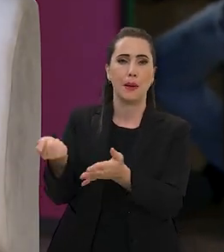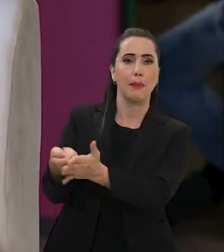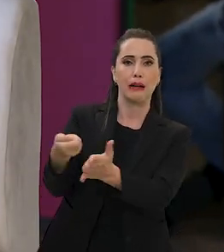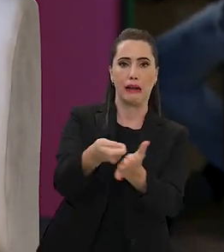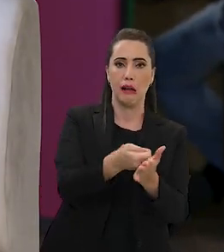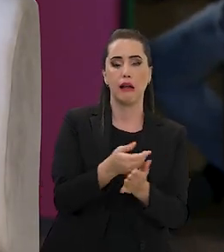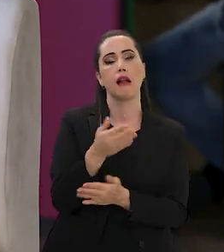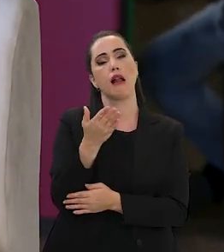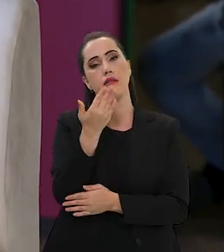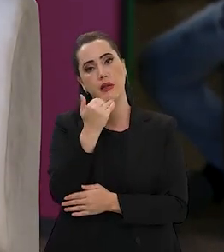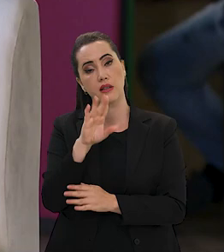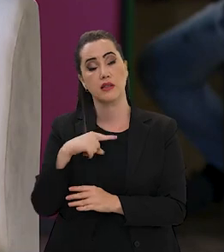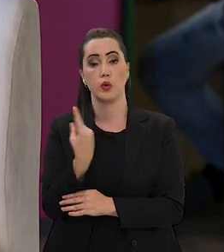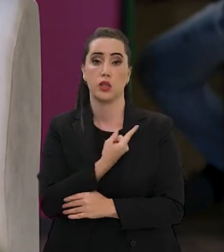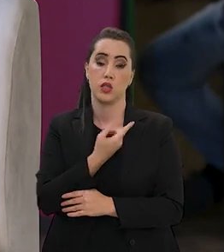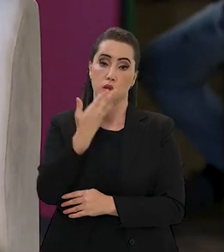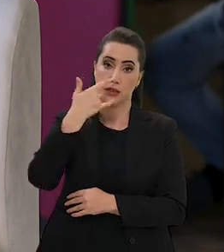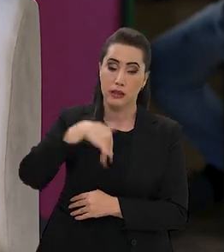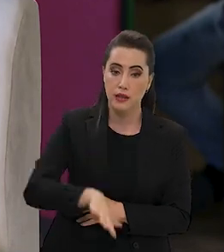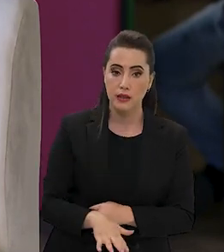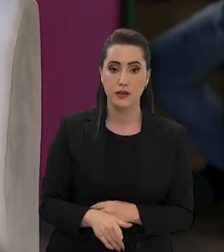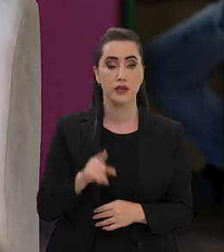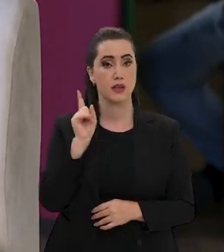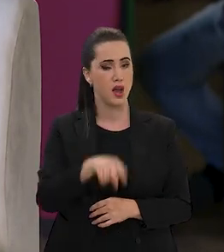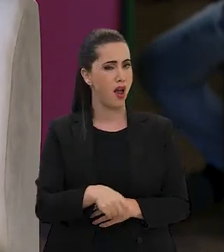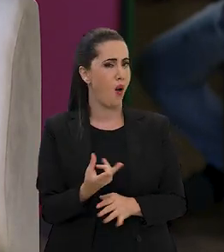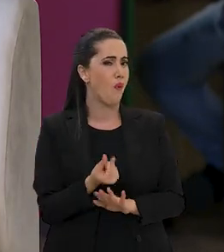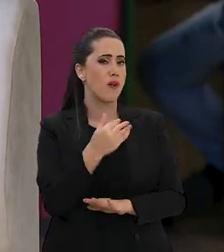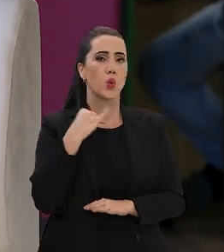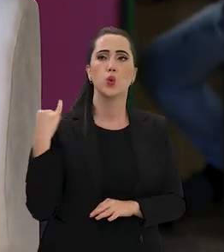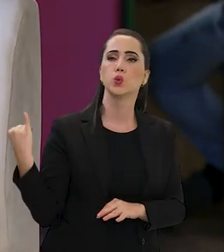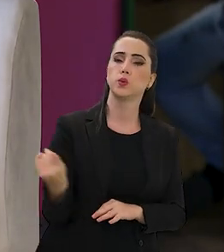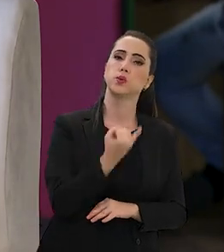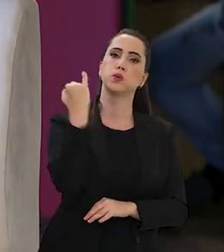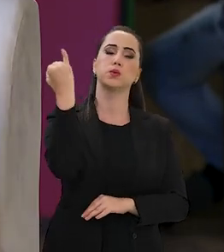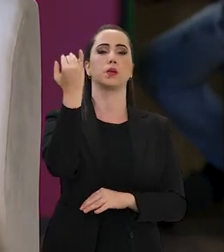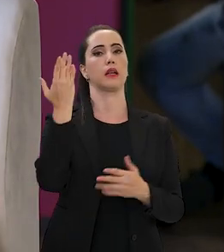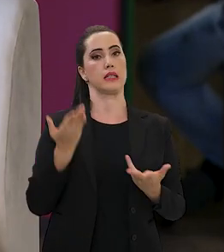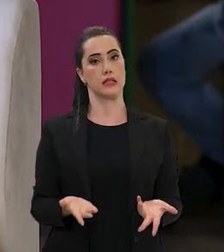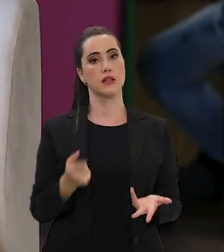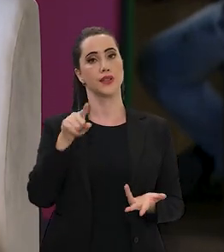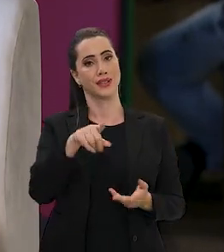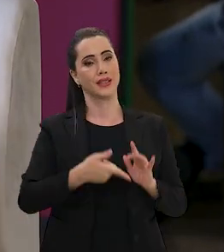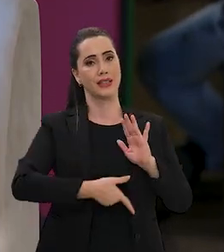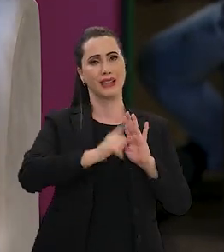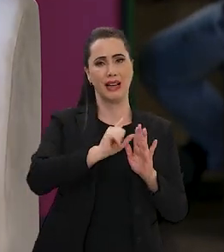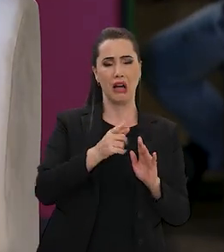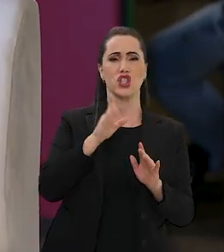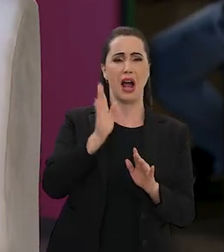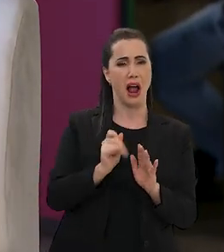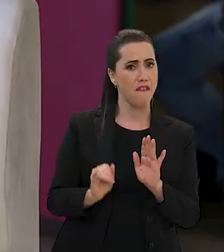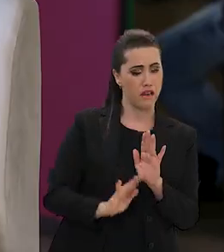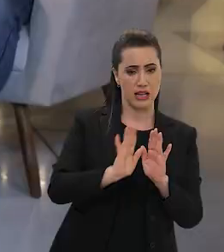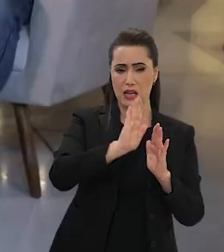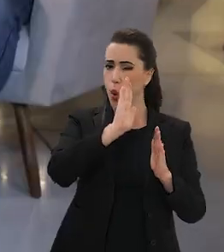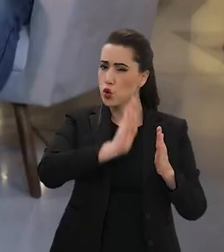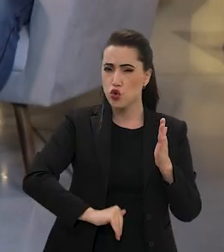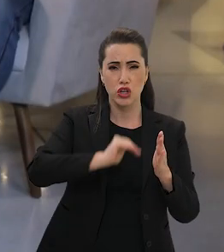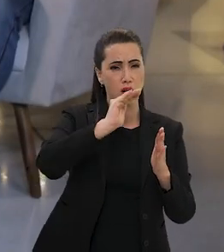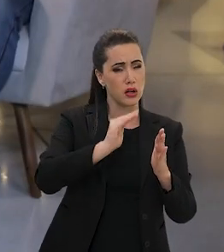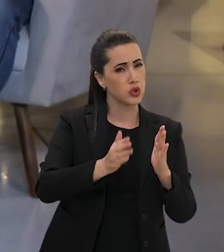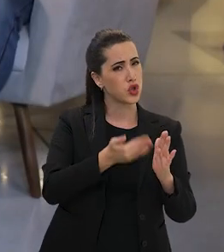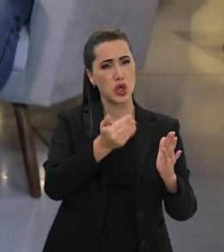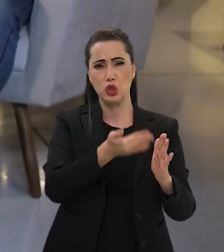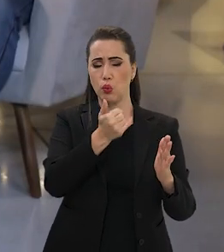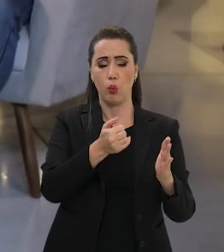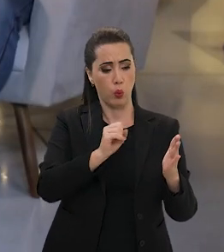é encaminhado pelo governo federal para a alimentação das nossas crianças, né? Então, assim, é um valor que é ultra importante, que foi corroído pela inflação.